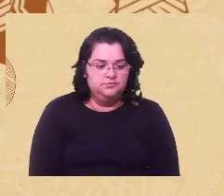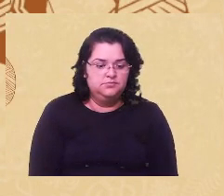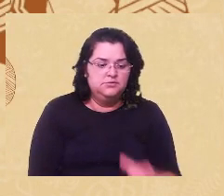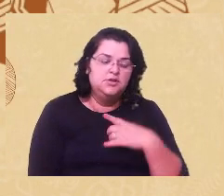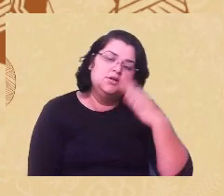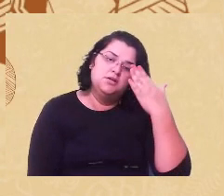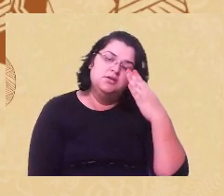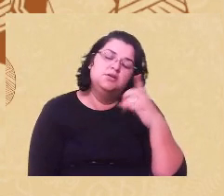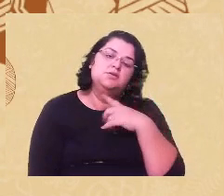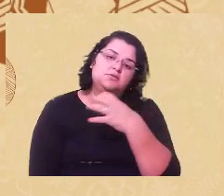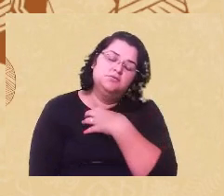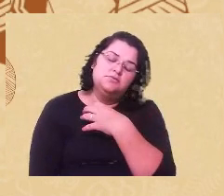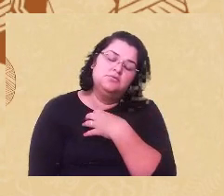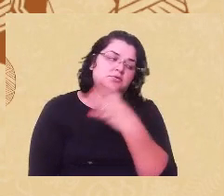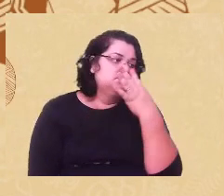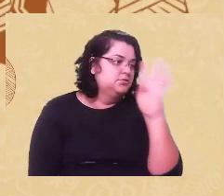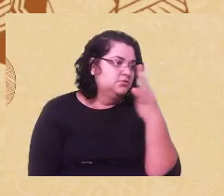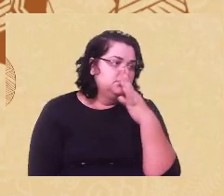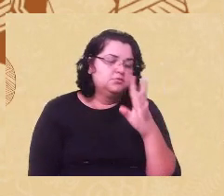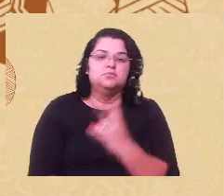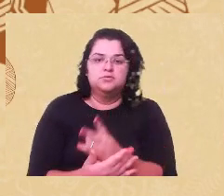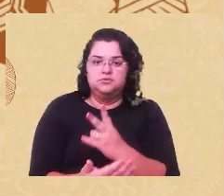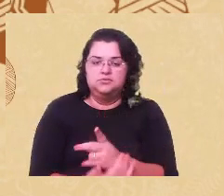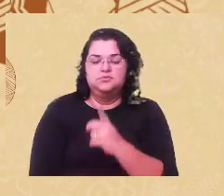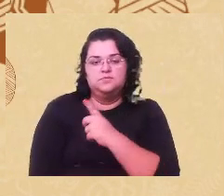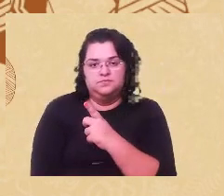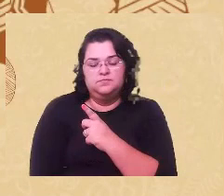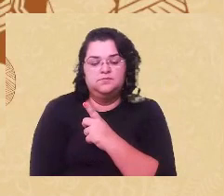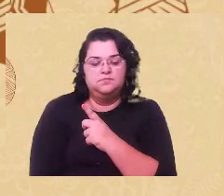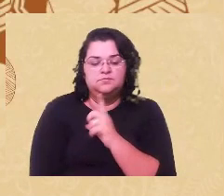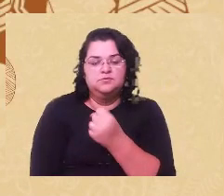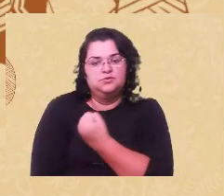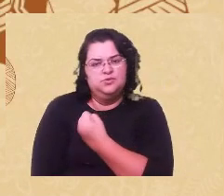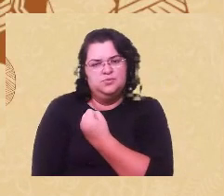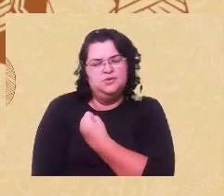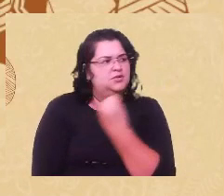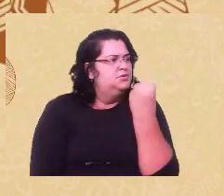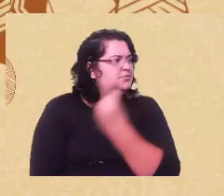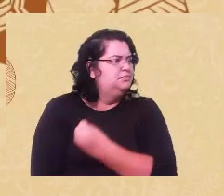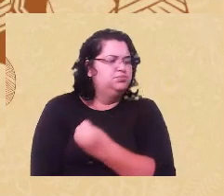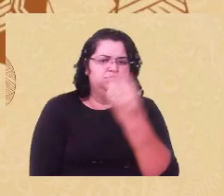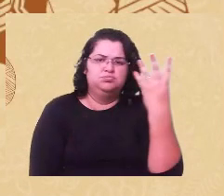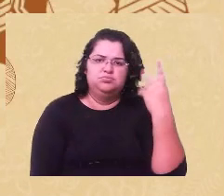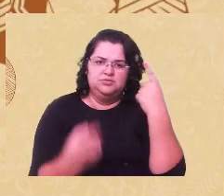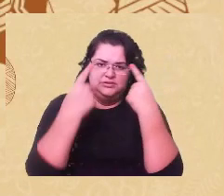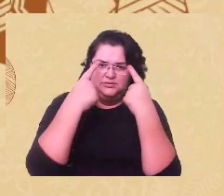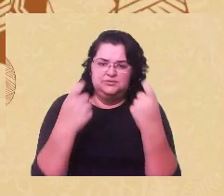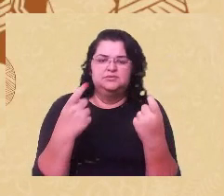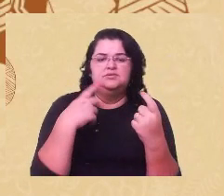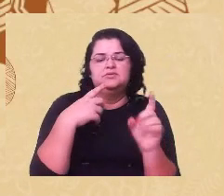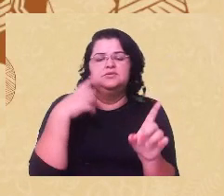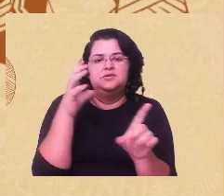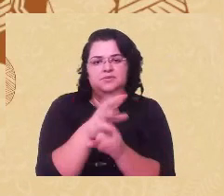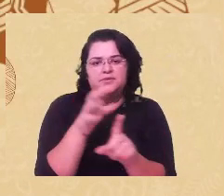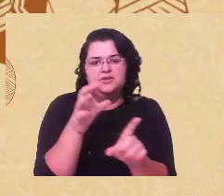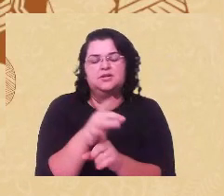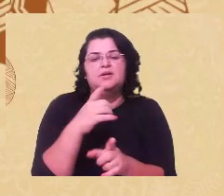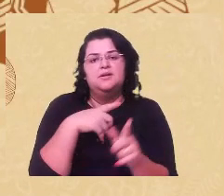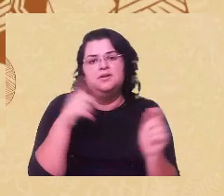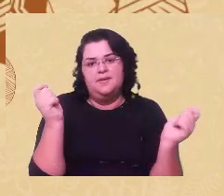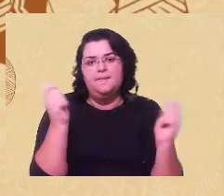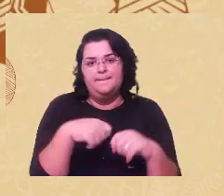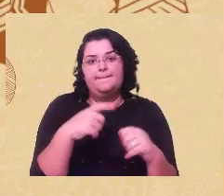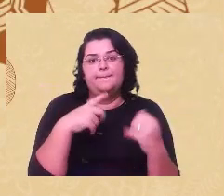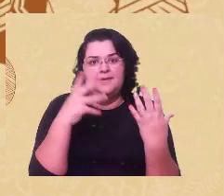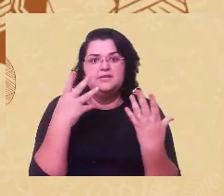suspeita e denunciada, né? Assim, então, são inúmeras as violências institucionais que a criminalização permite e autoriza.